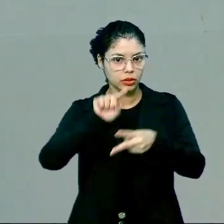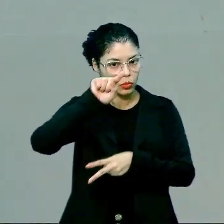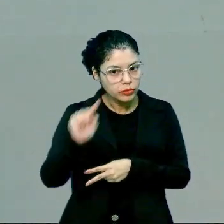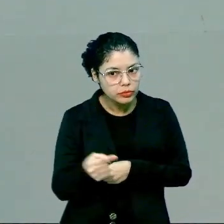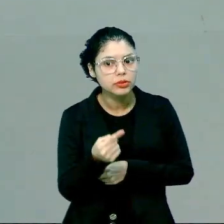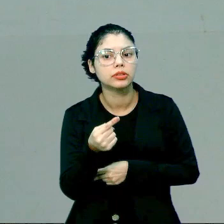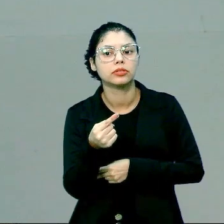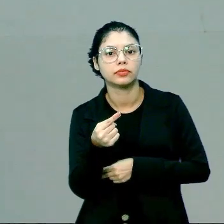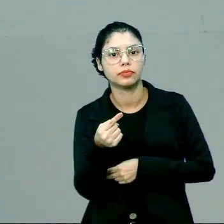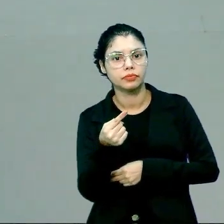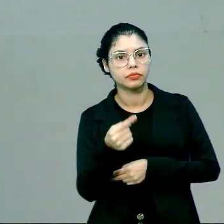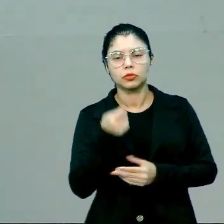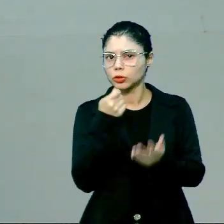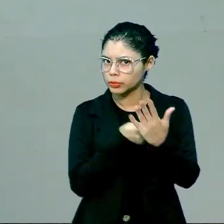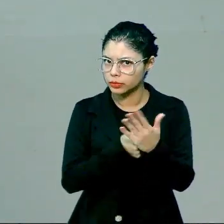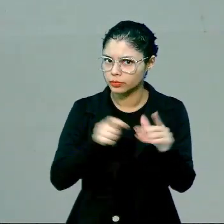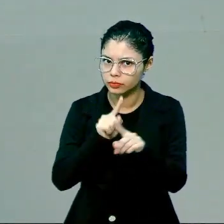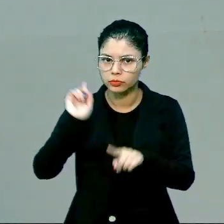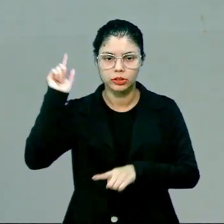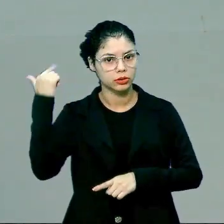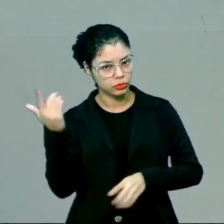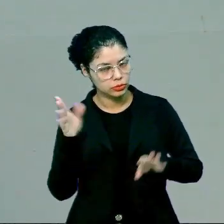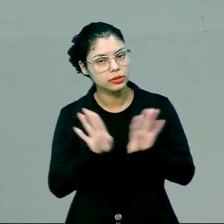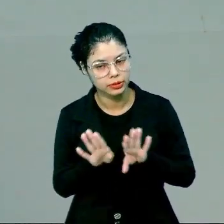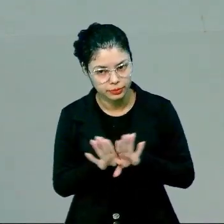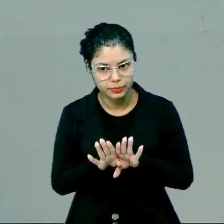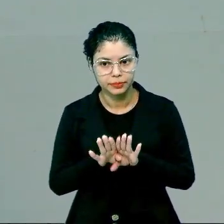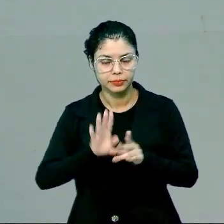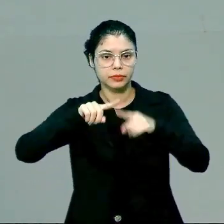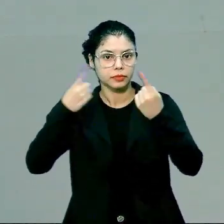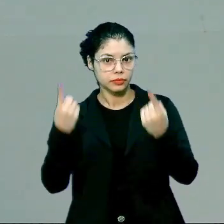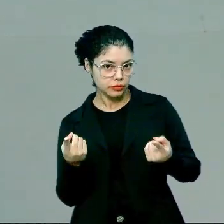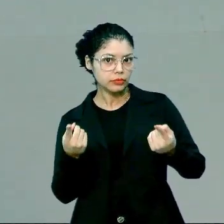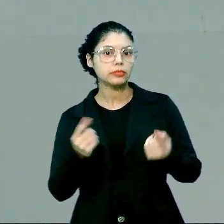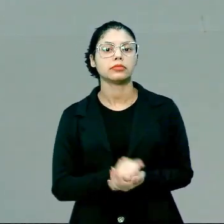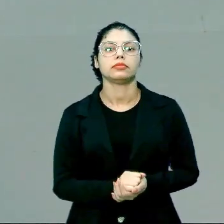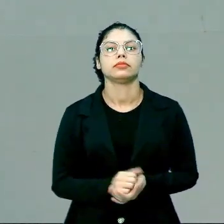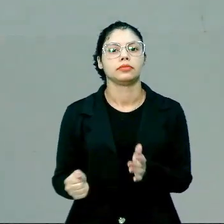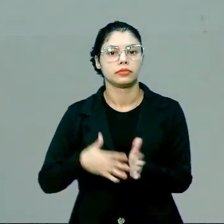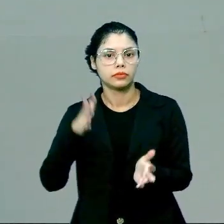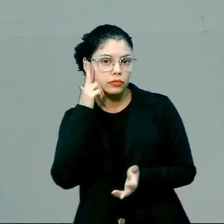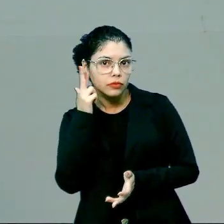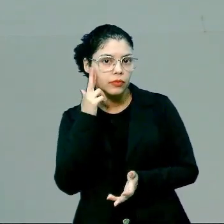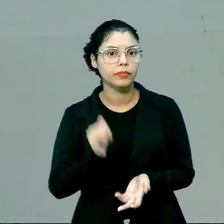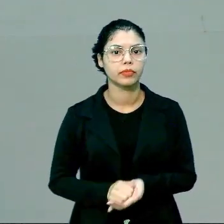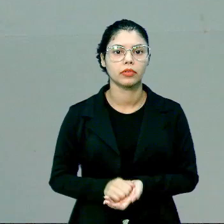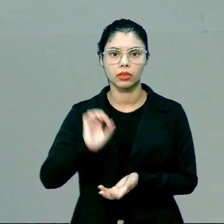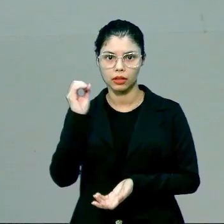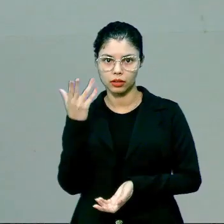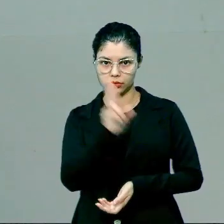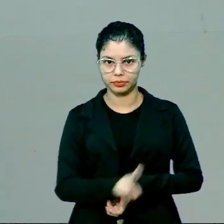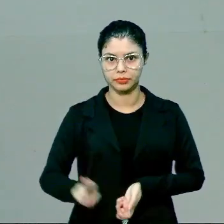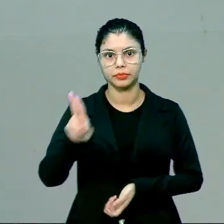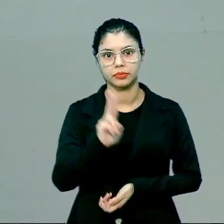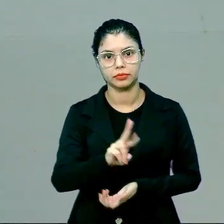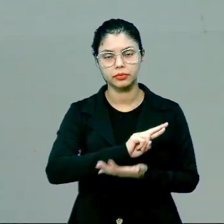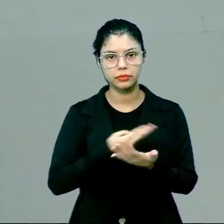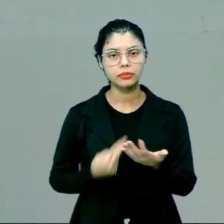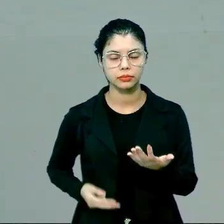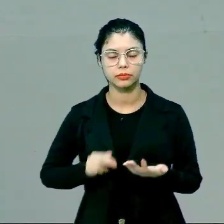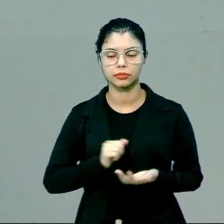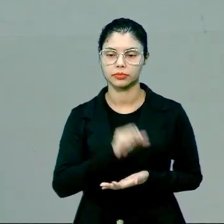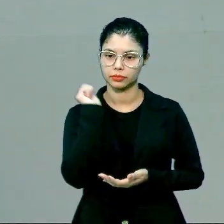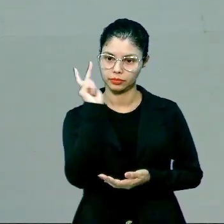virgulazinha, lembrando que não é obrigatório, eu tenho outras formas de escrever, mas essa é uma muito comum, ela é muito recorrente, utilizada nas redações.